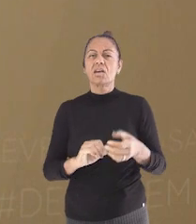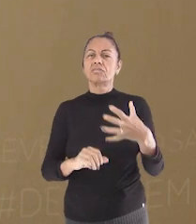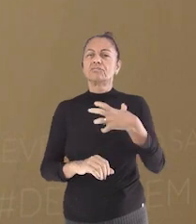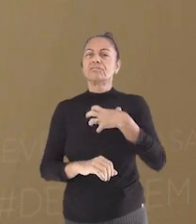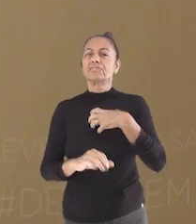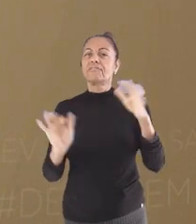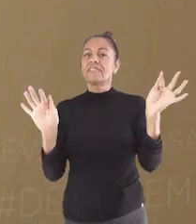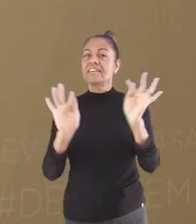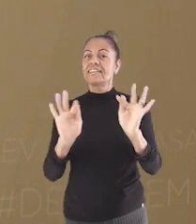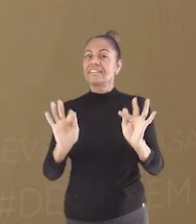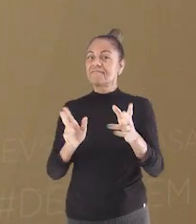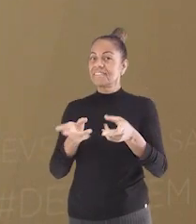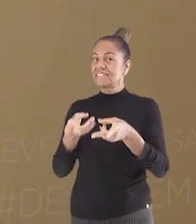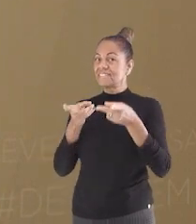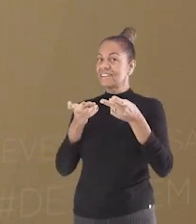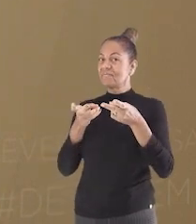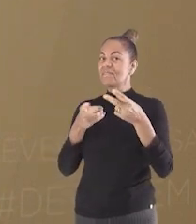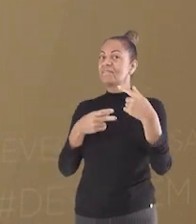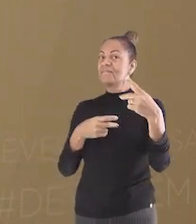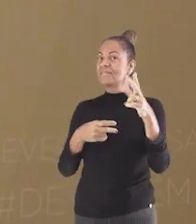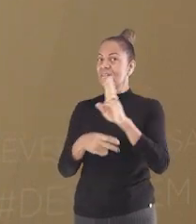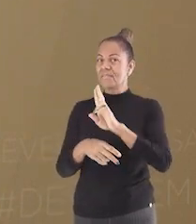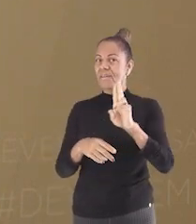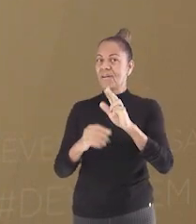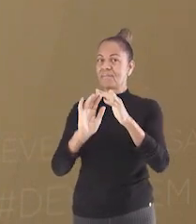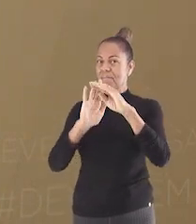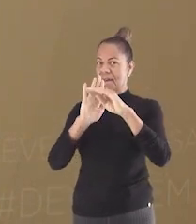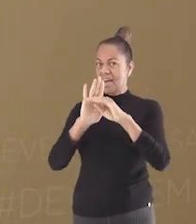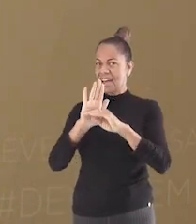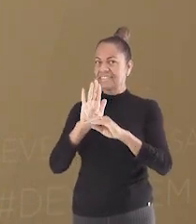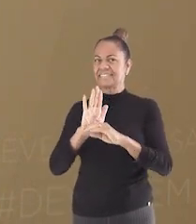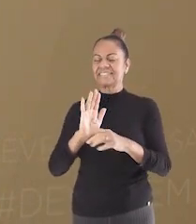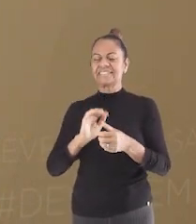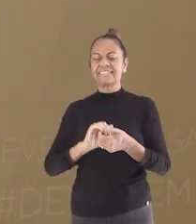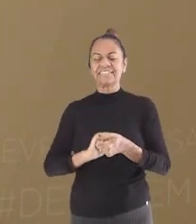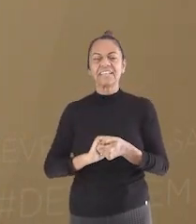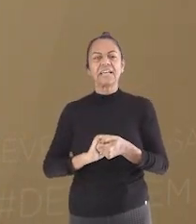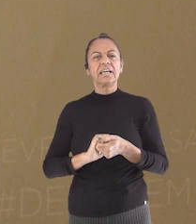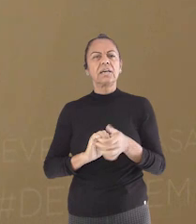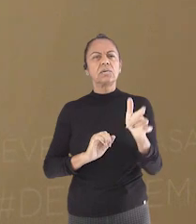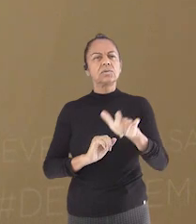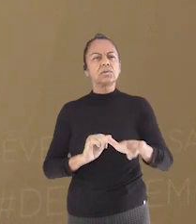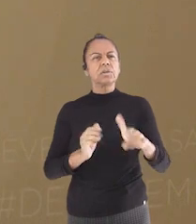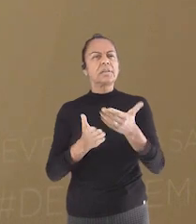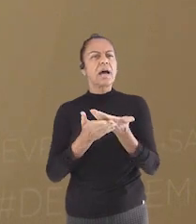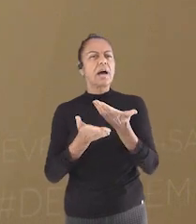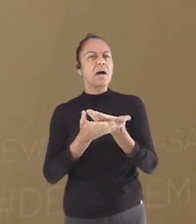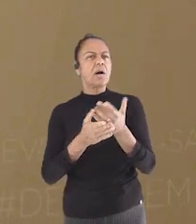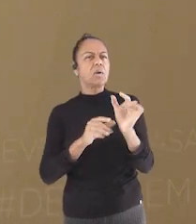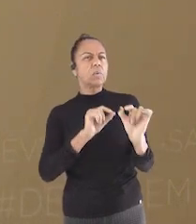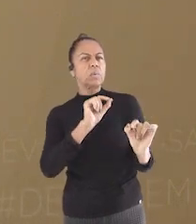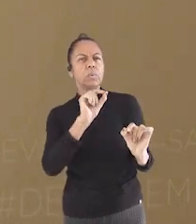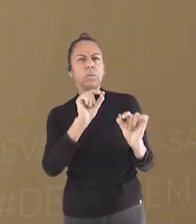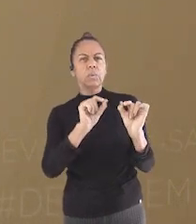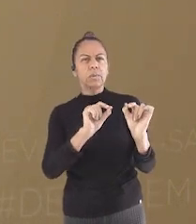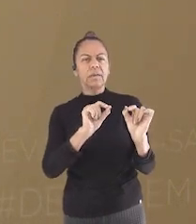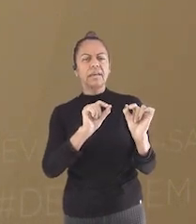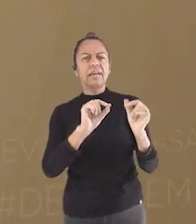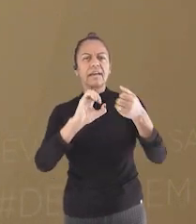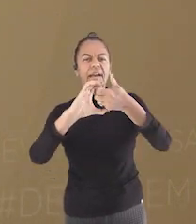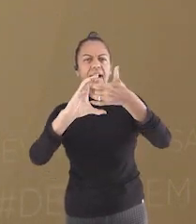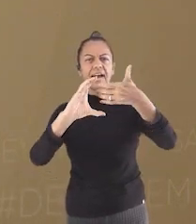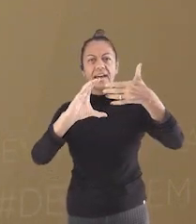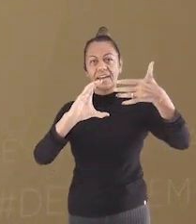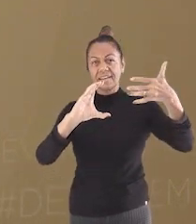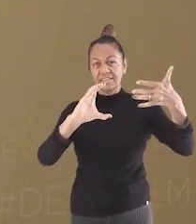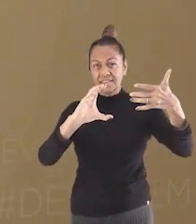câmera do celular para o QR Code que está aparecendo aí na tela. Preencha o formulário e envie. Vou ficar feliz de ver seu